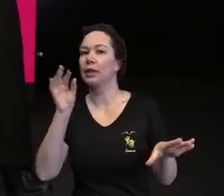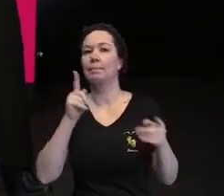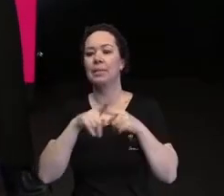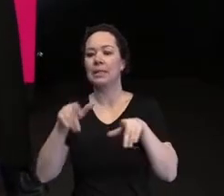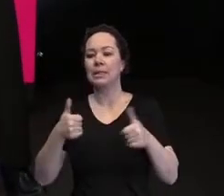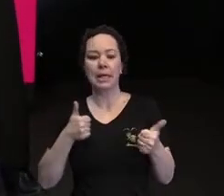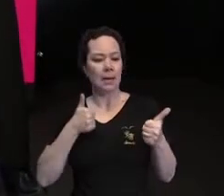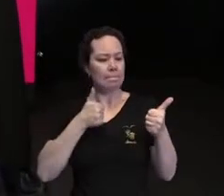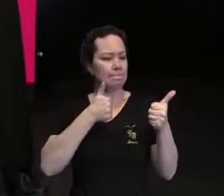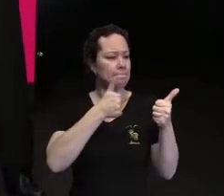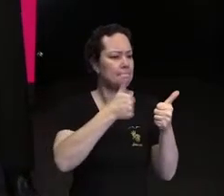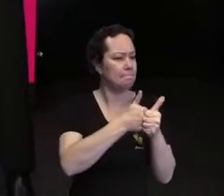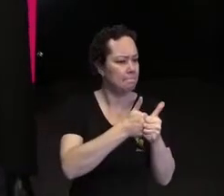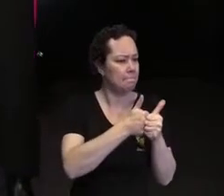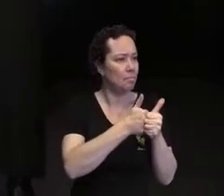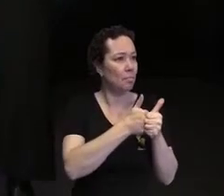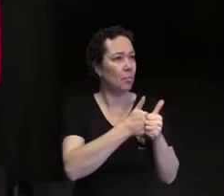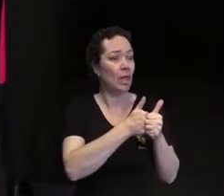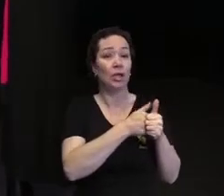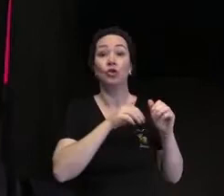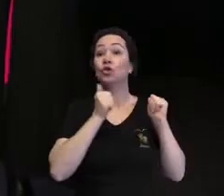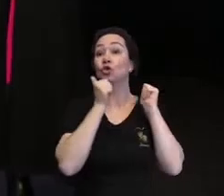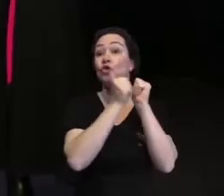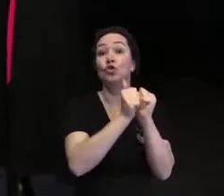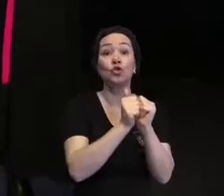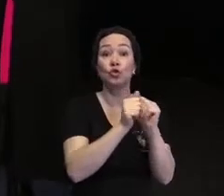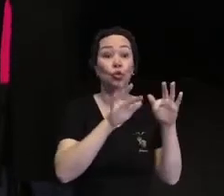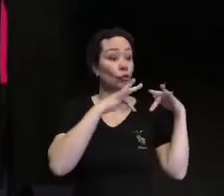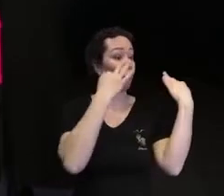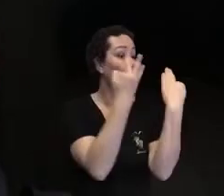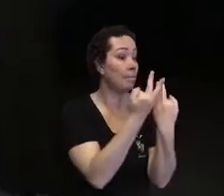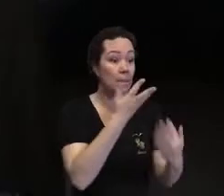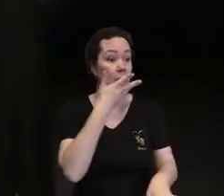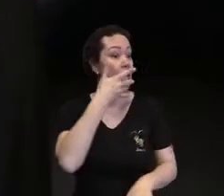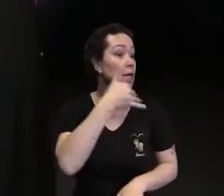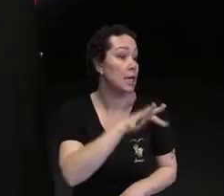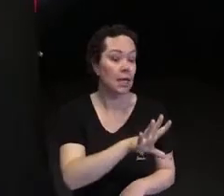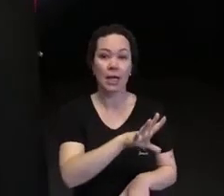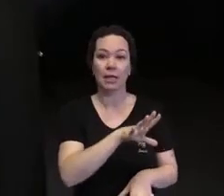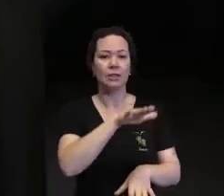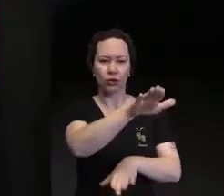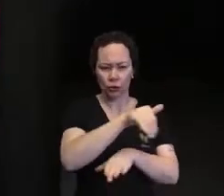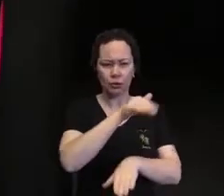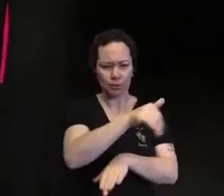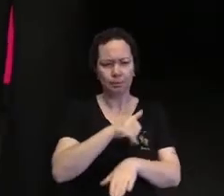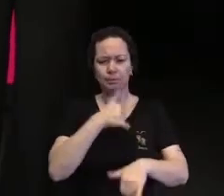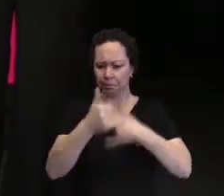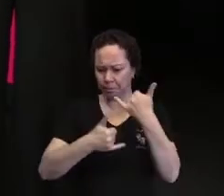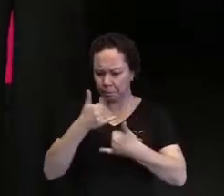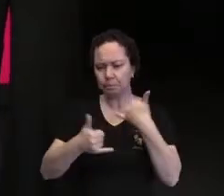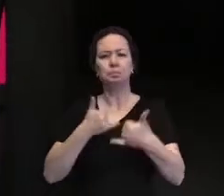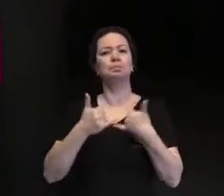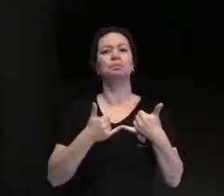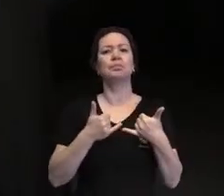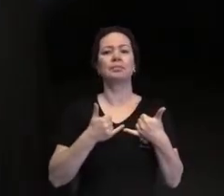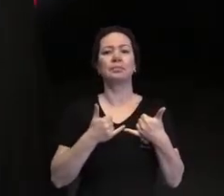todas as barracas, ele conversava com todas as famílias, conversava com todas as crianças, chamava para brincar, chamava para